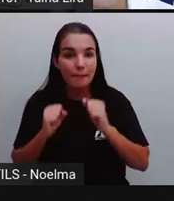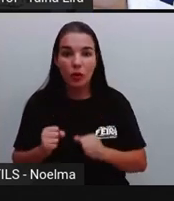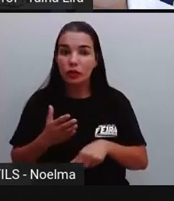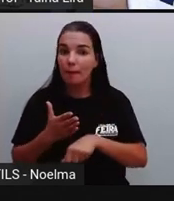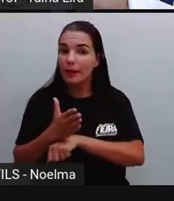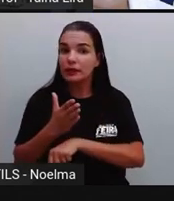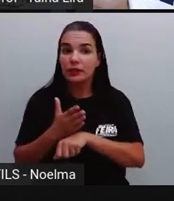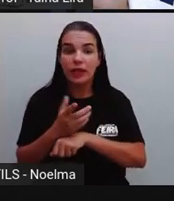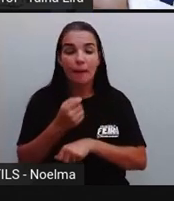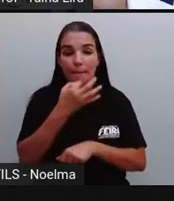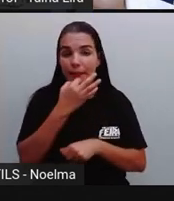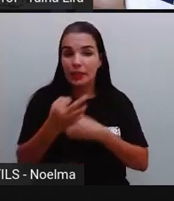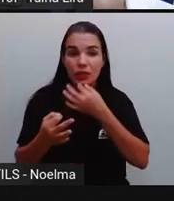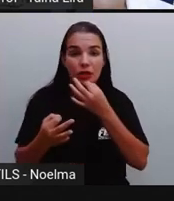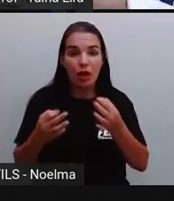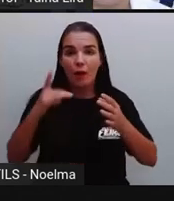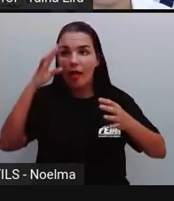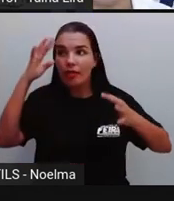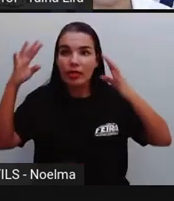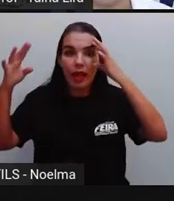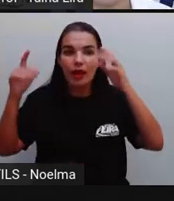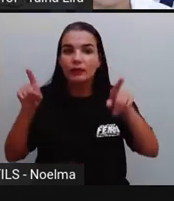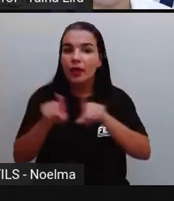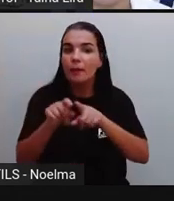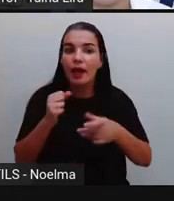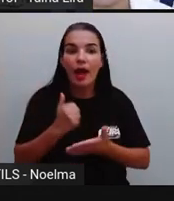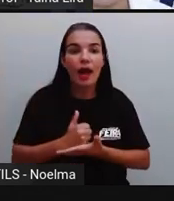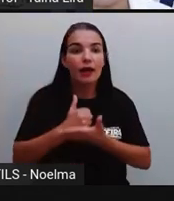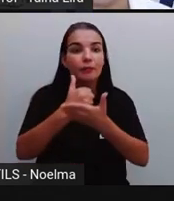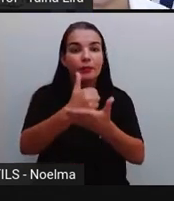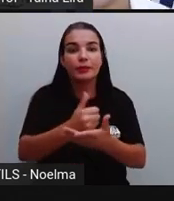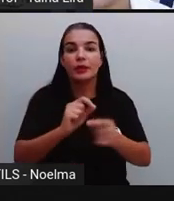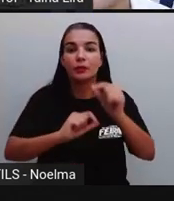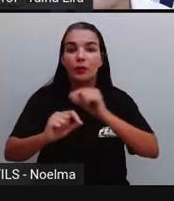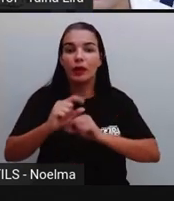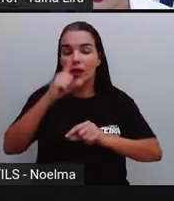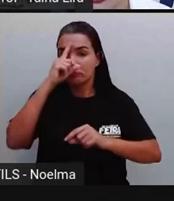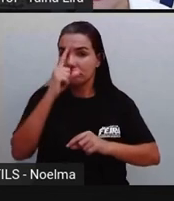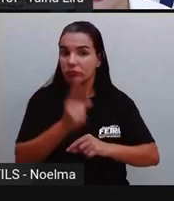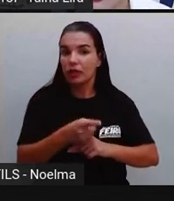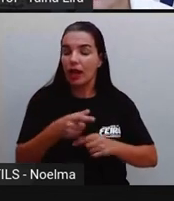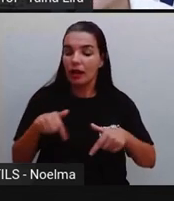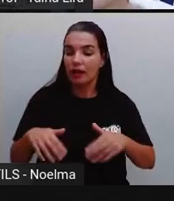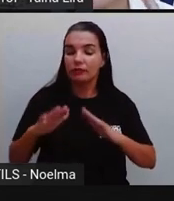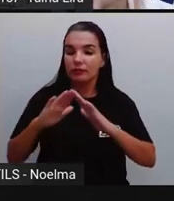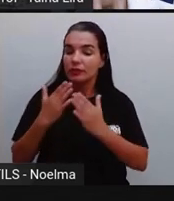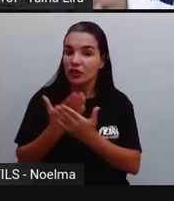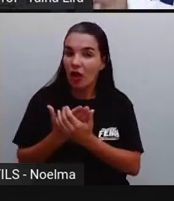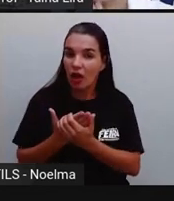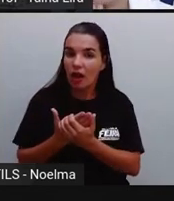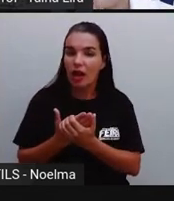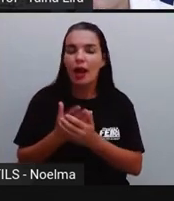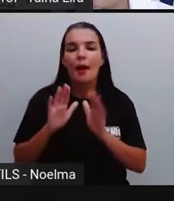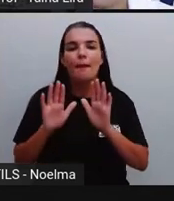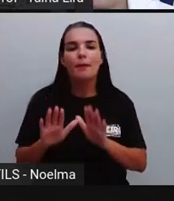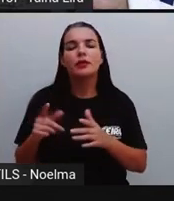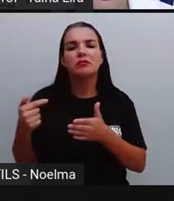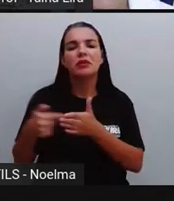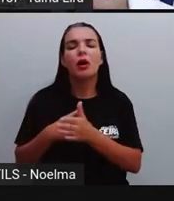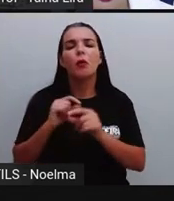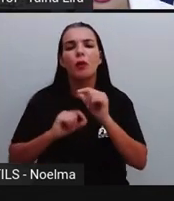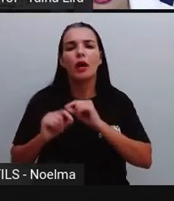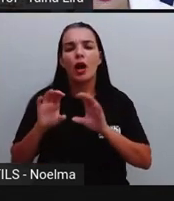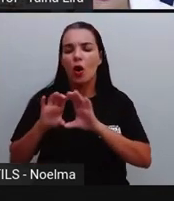emitindo as opiniões, ideias E contribuindo para as decisões tomadas na escola. E aí você me pergunta, para o que é a